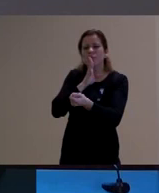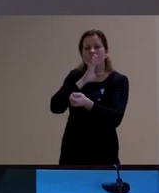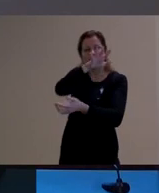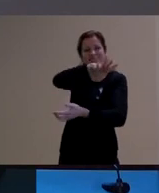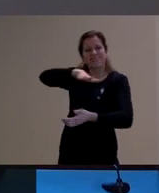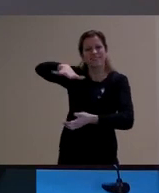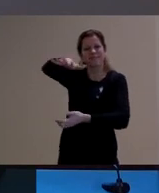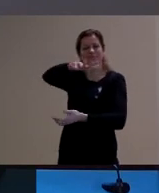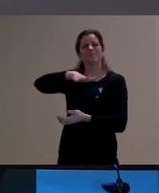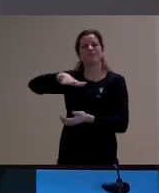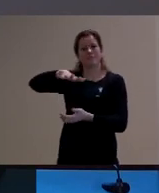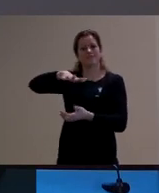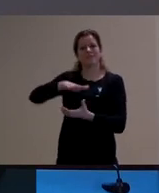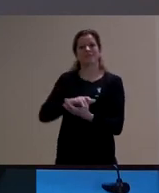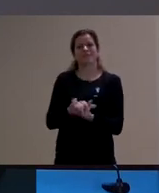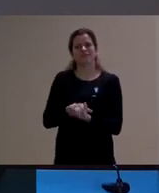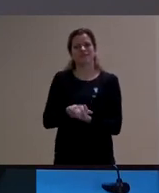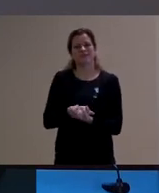Berlinense